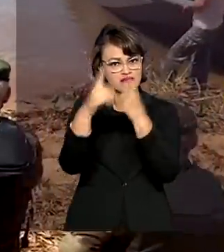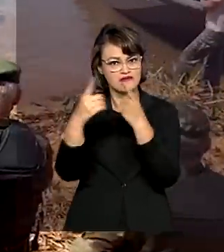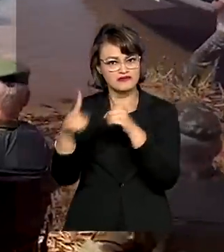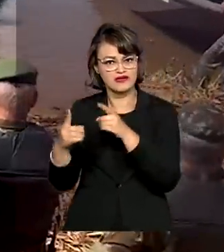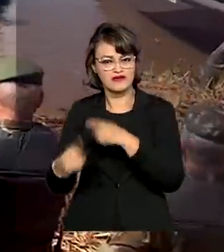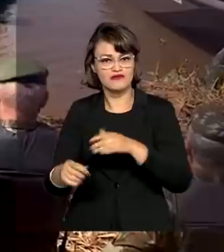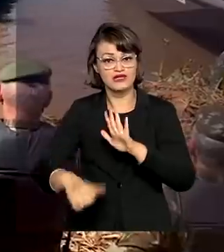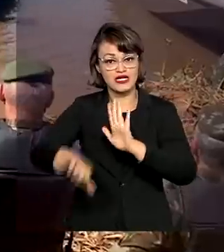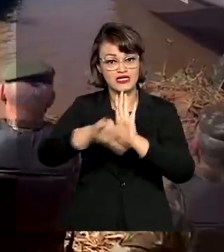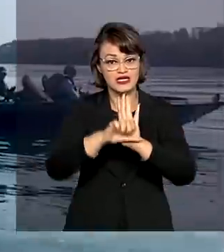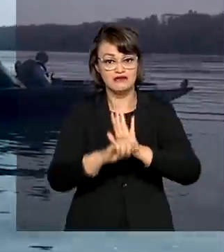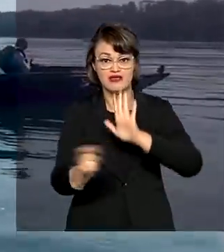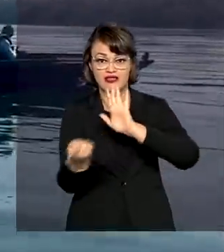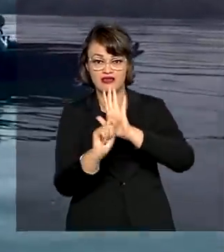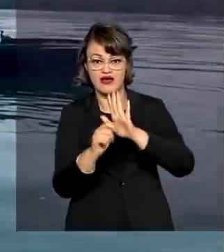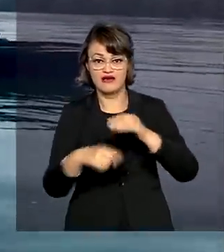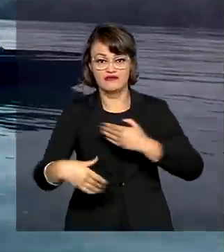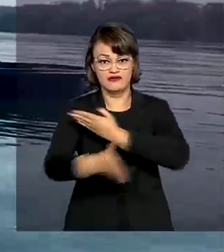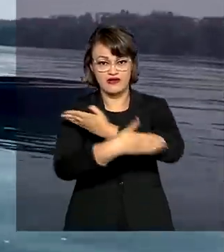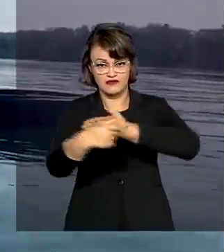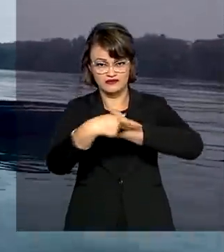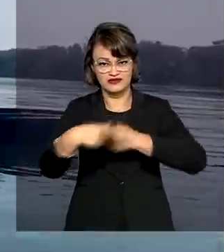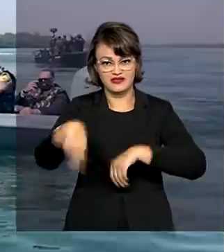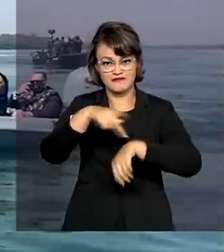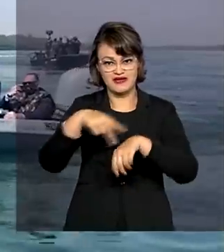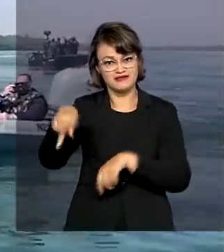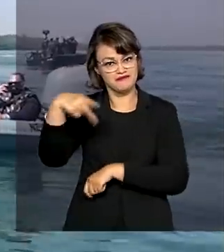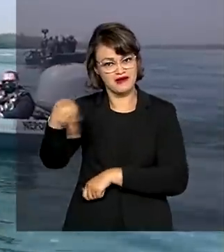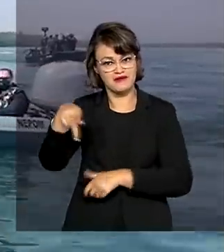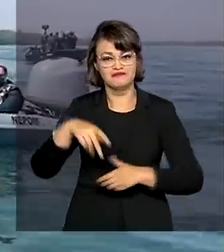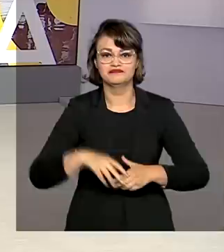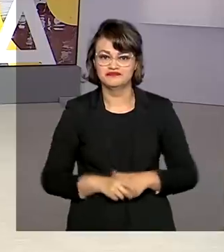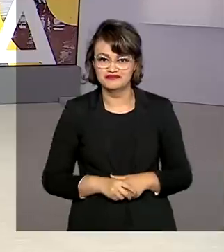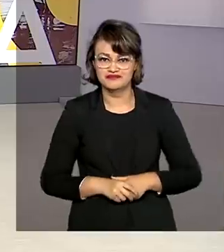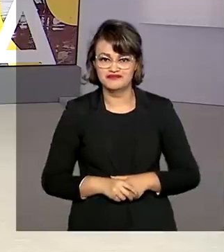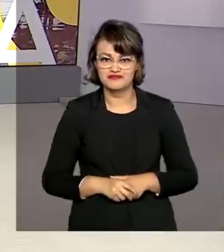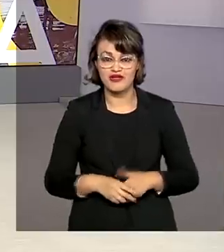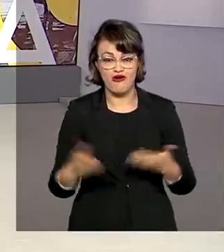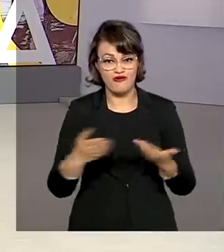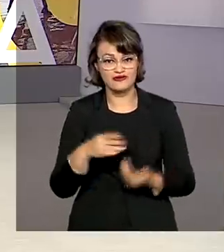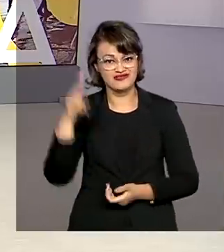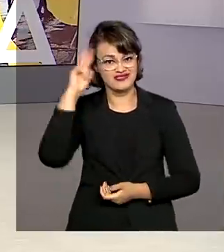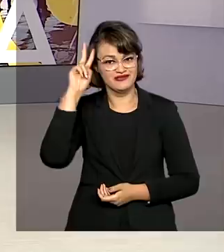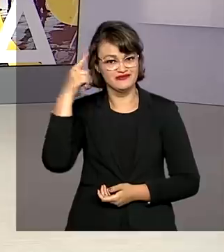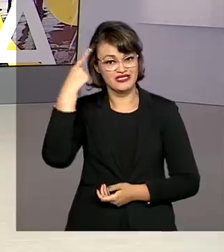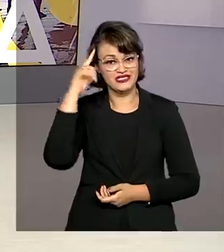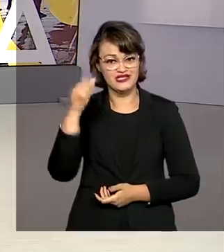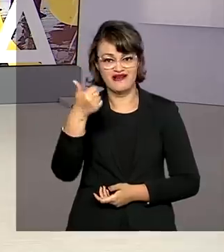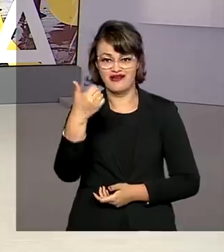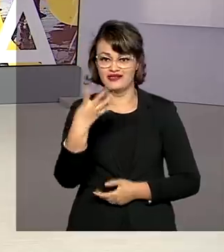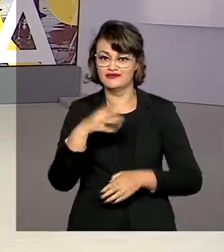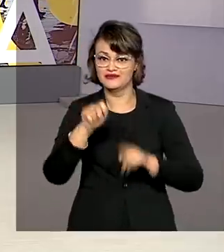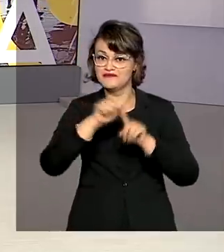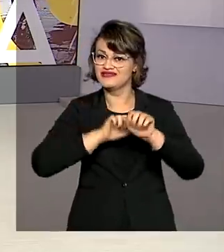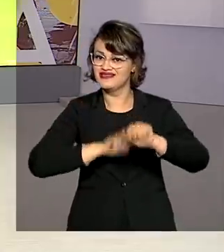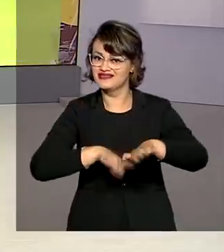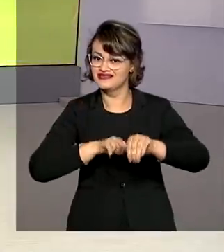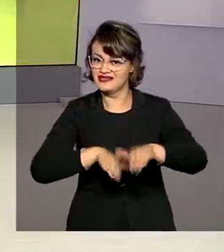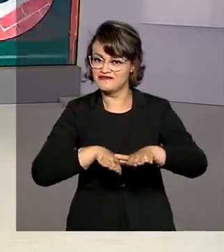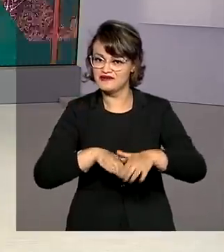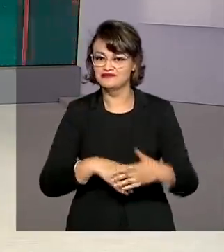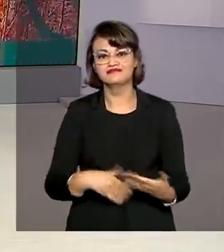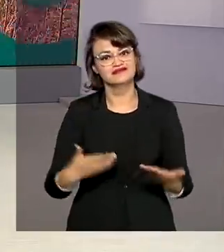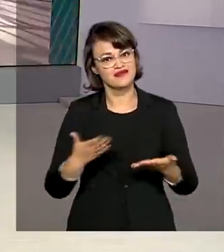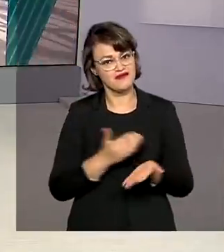crime organizado e o tráfico de drogas na fronteira com o Paraguai. Hoje é segunda-feira, 14 de setembro de